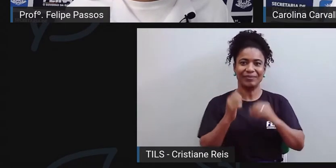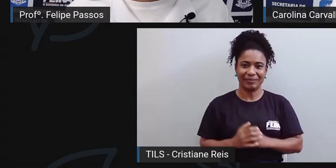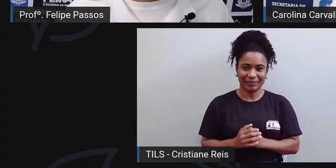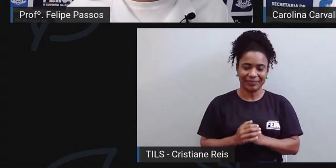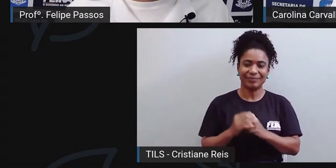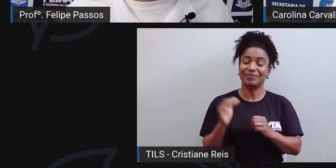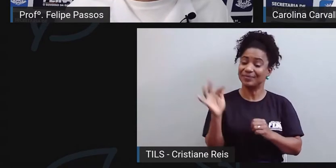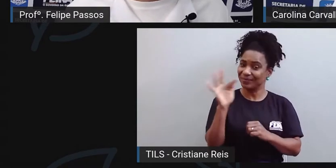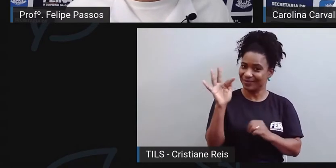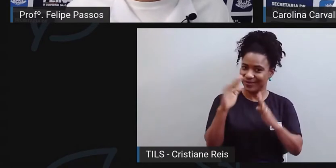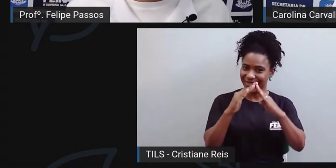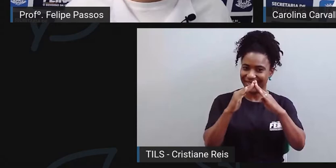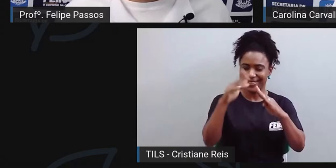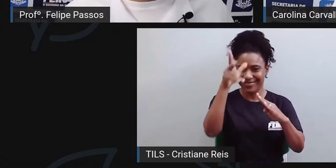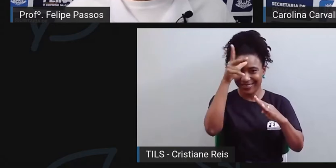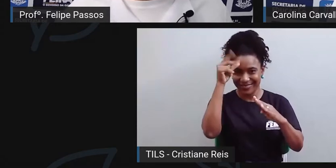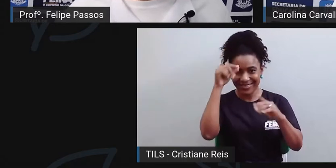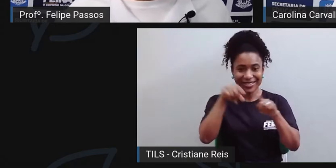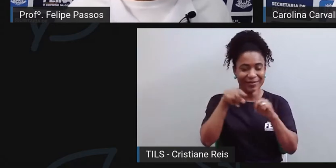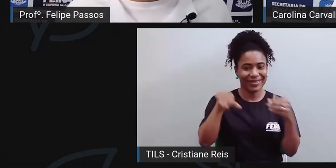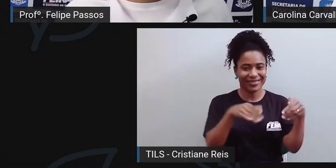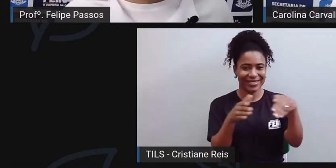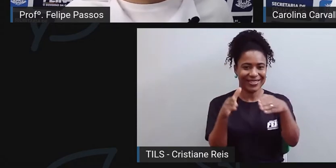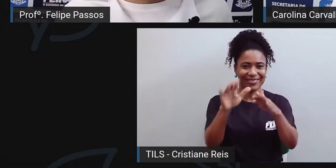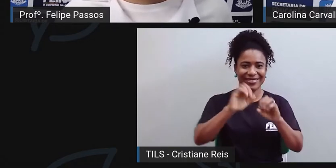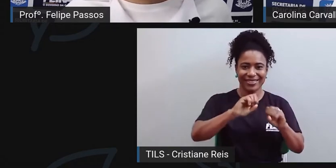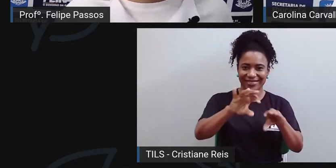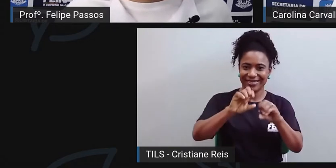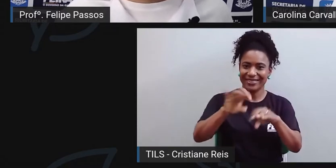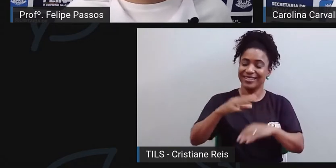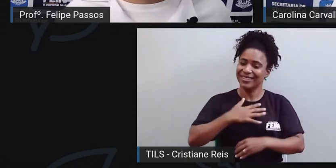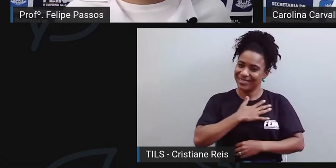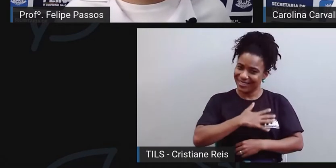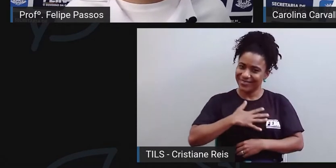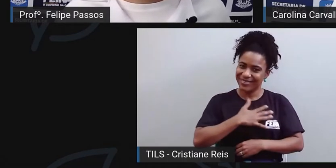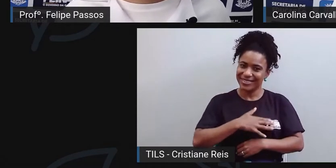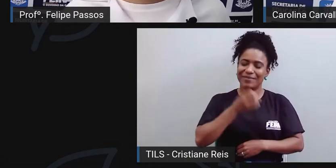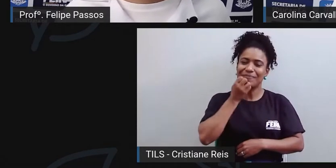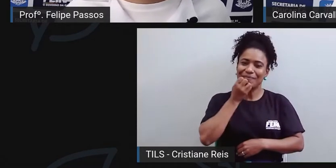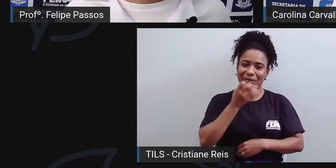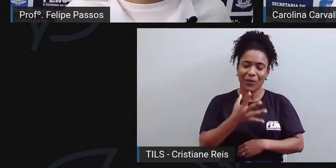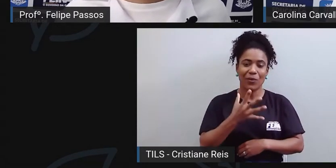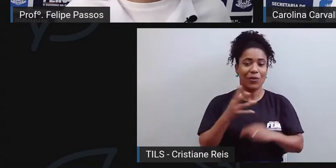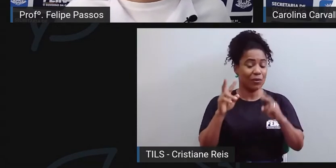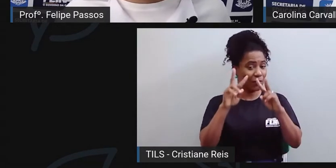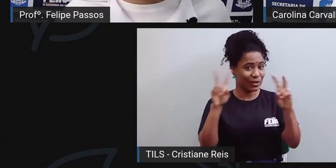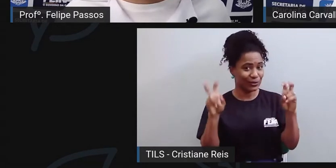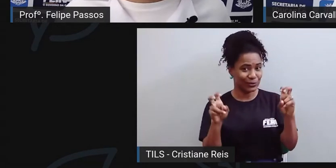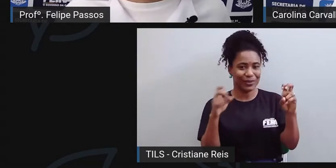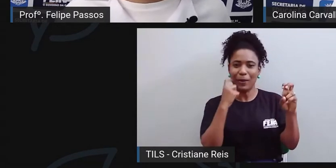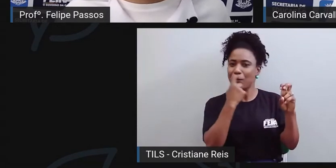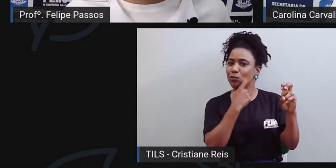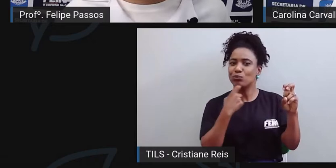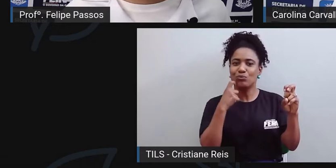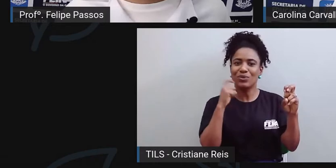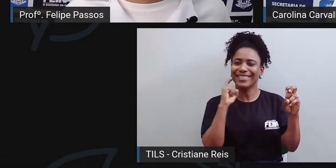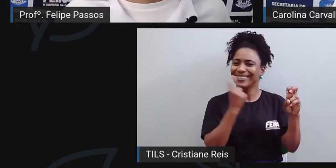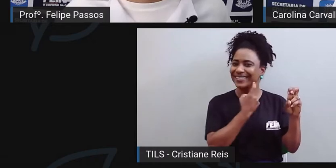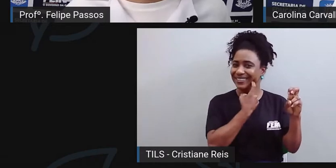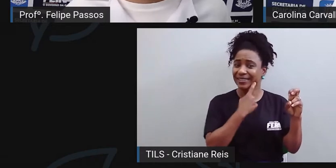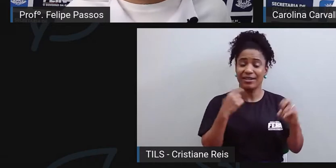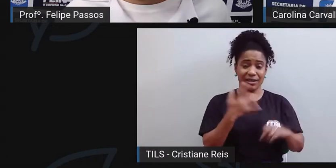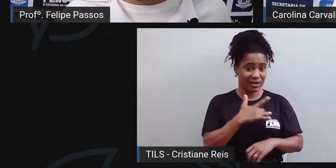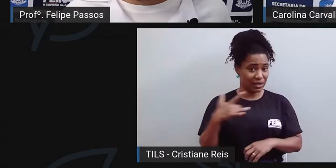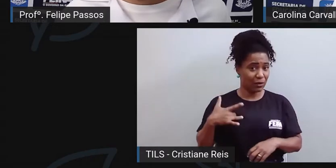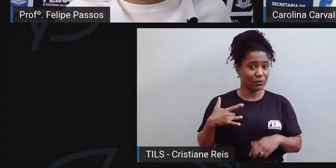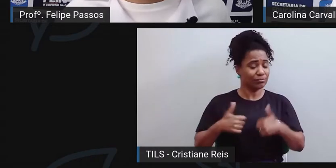Prefeitura e caminhos da educação. É sempre uma satisfação falar sobre saúde bucal, que é um tema tão relevante para a nossa